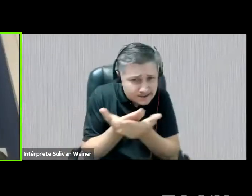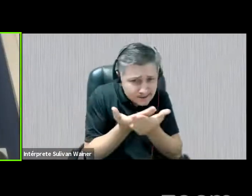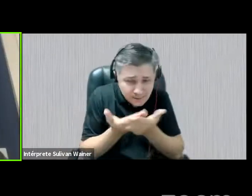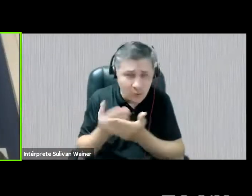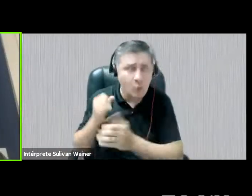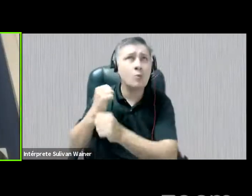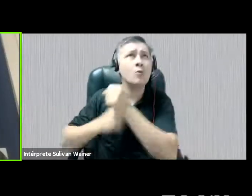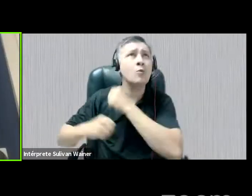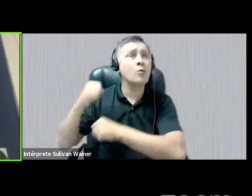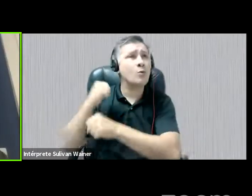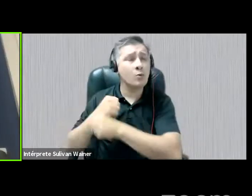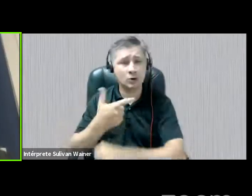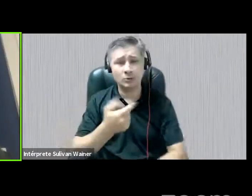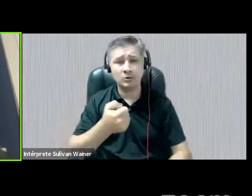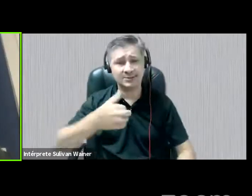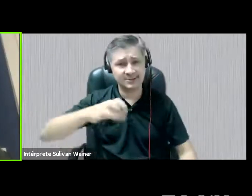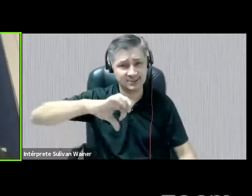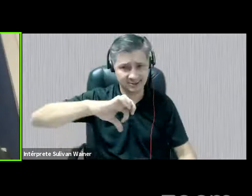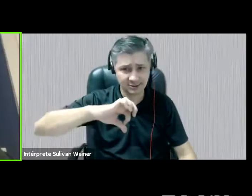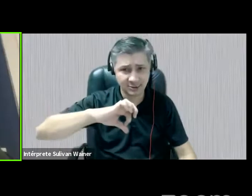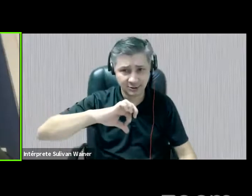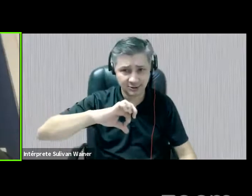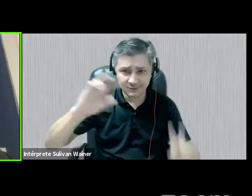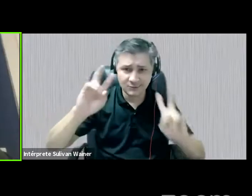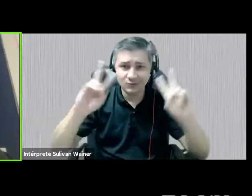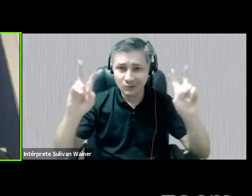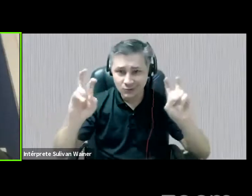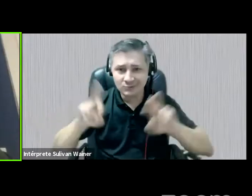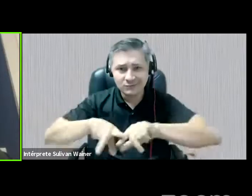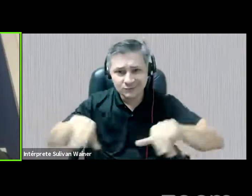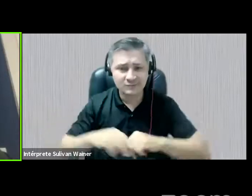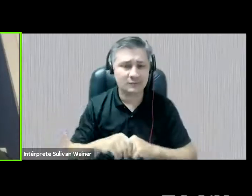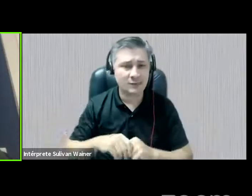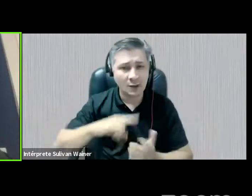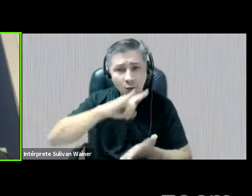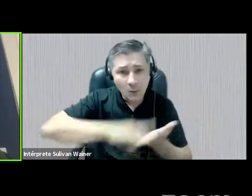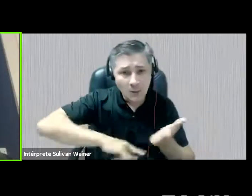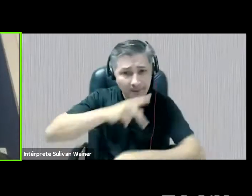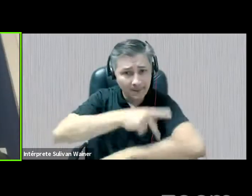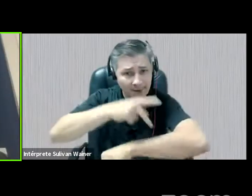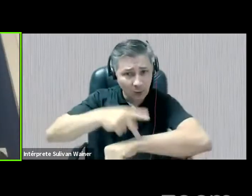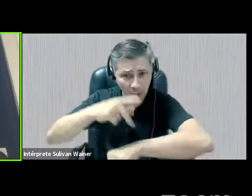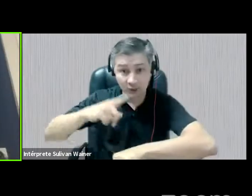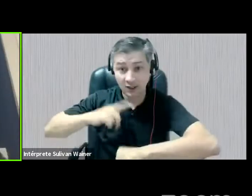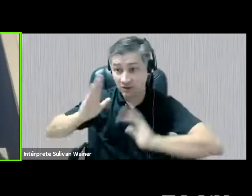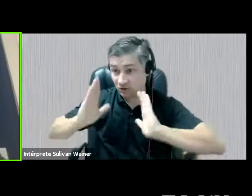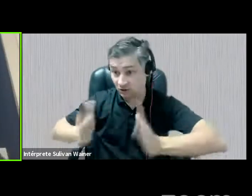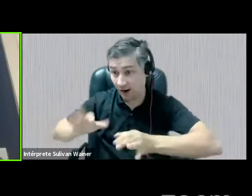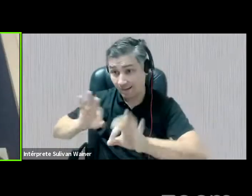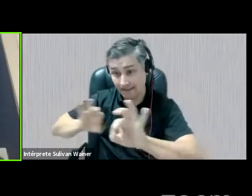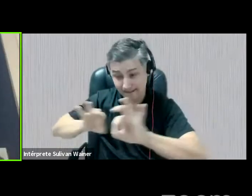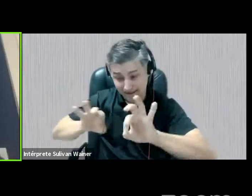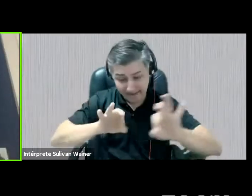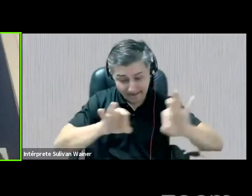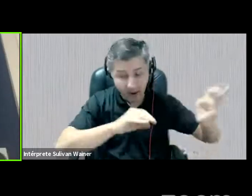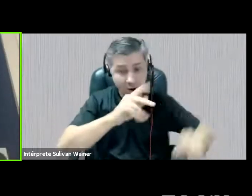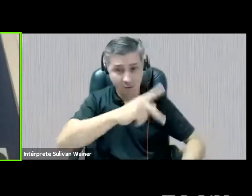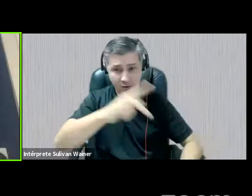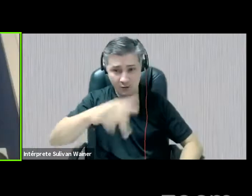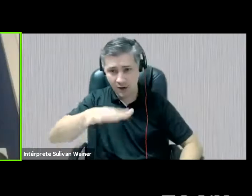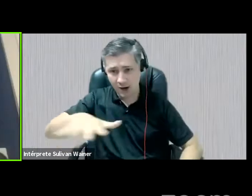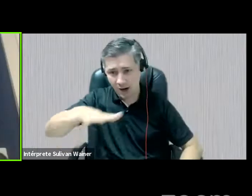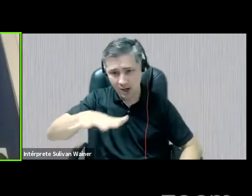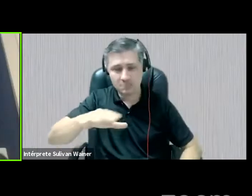2019 sobre os registros e a documentação pedagógica que nós, professoras da educação infantil, tínhamos